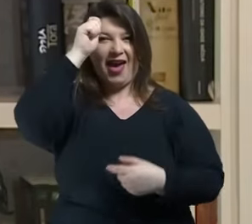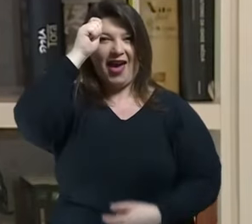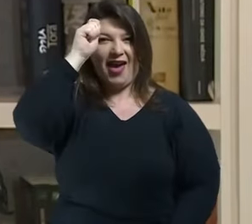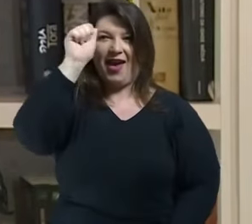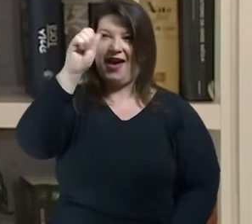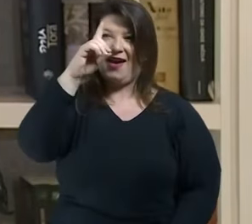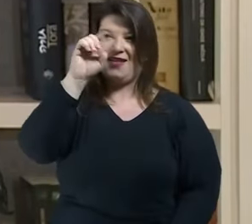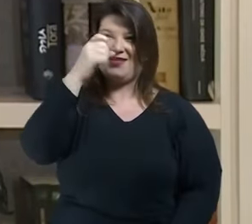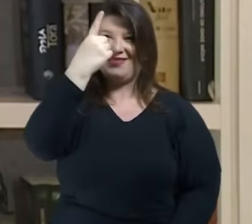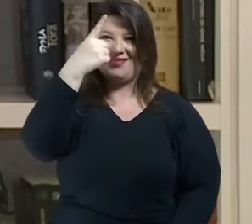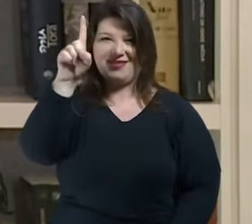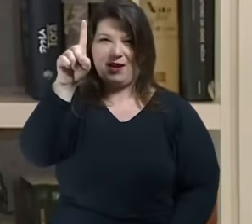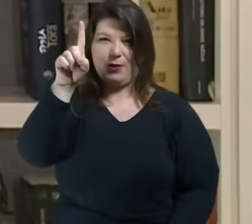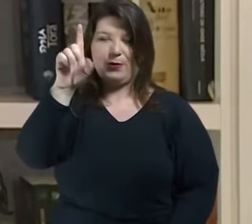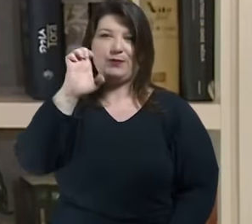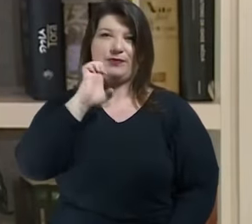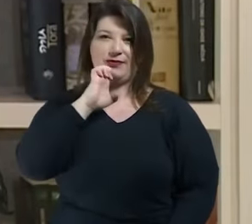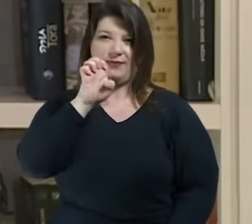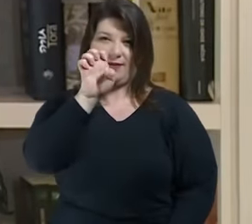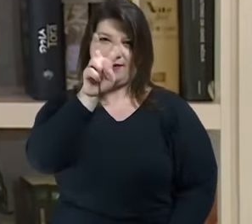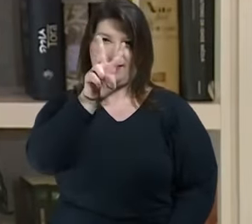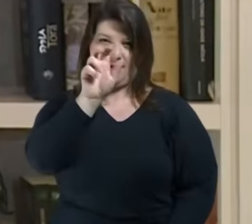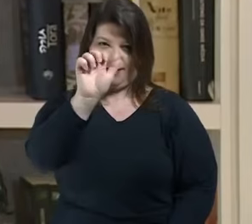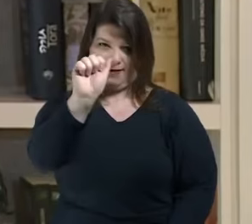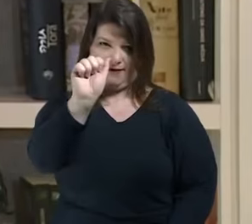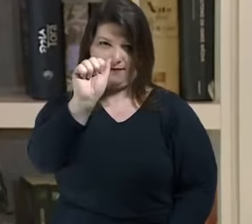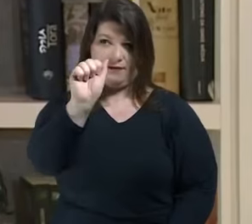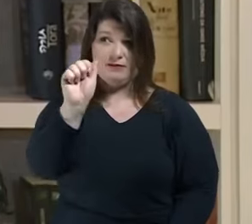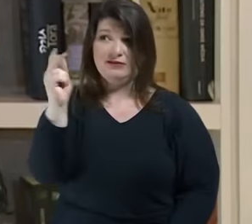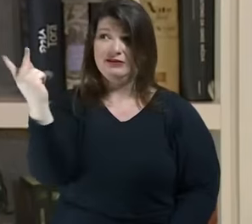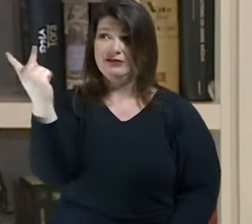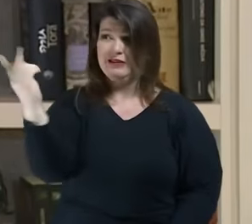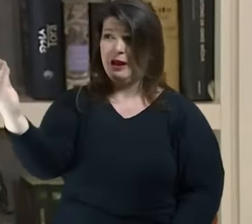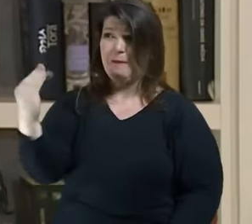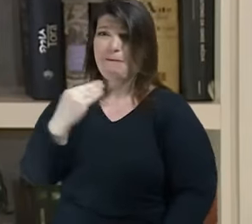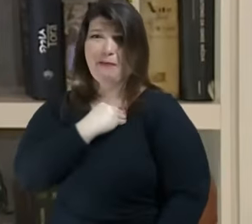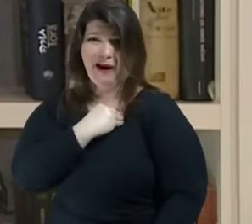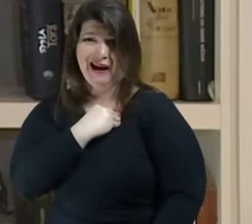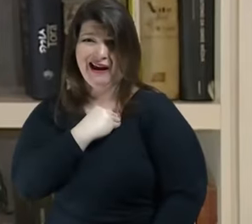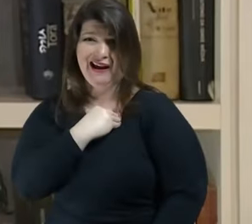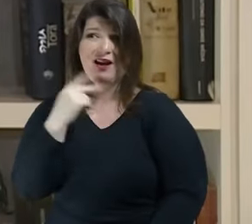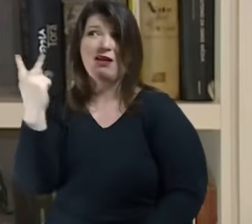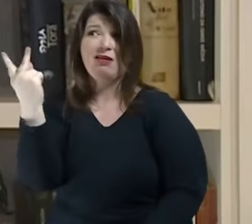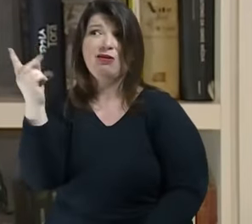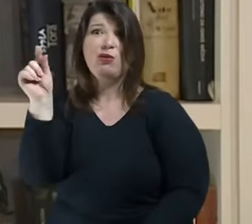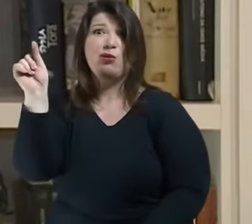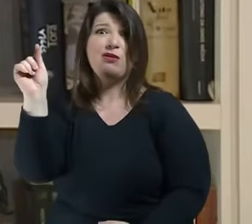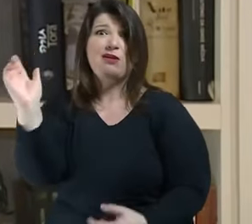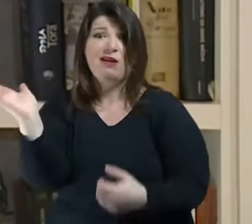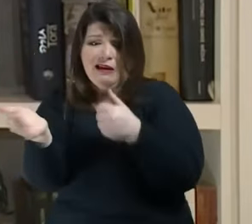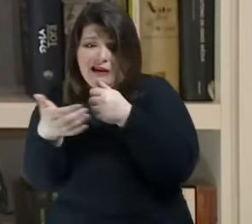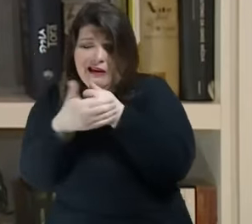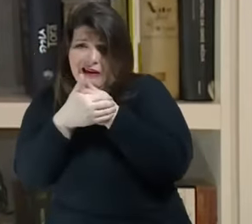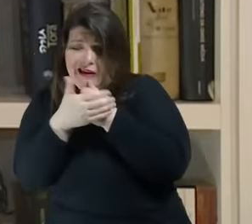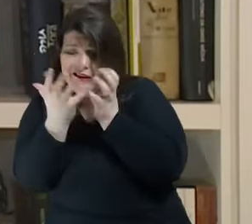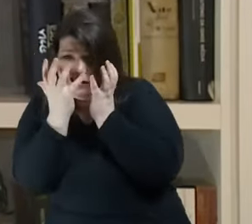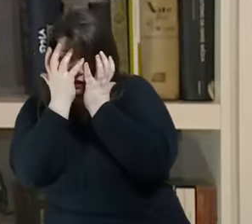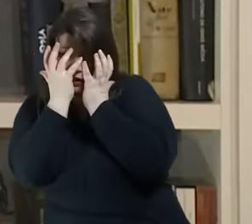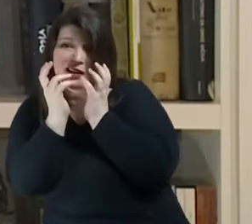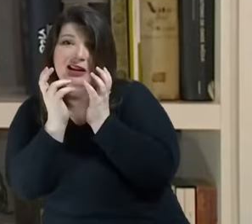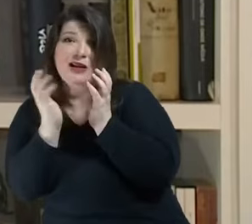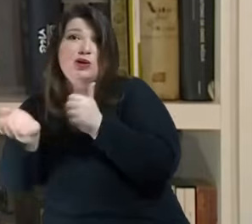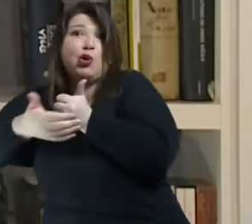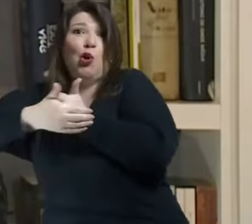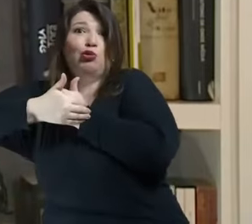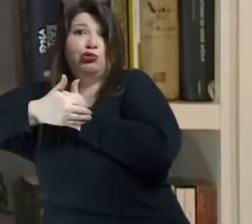Adão e Eva se escondem de Deus e Deus os procura e pergunta porque que eles se esconderam e Adão e Eva disseram que nós tivemos